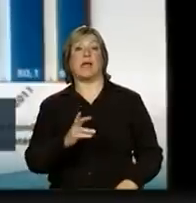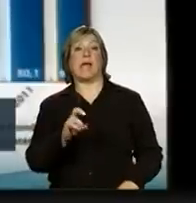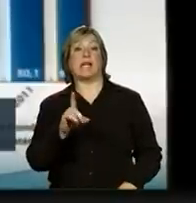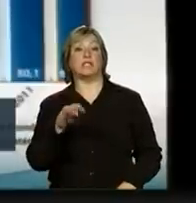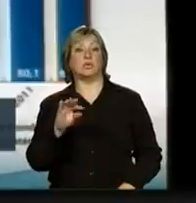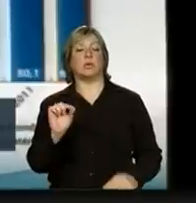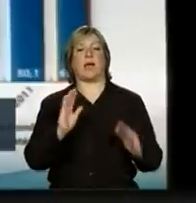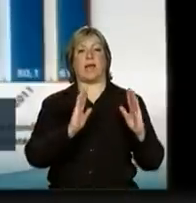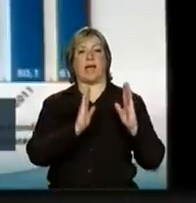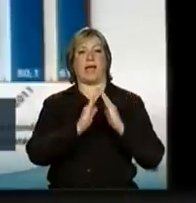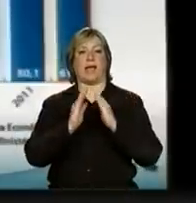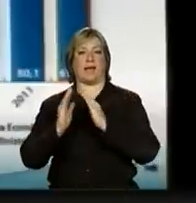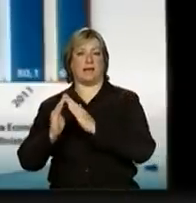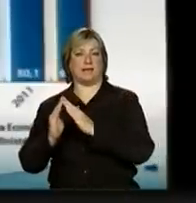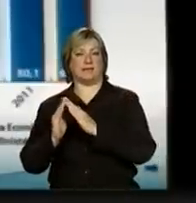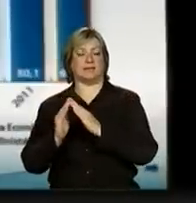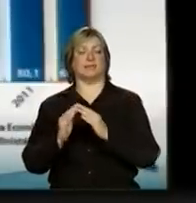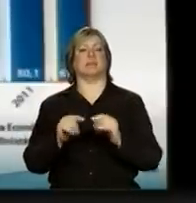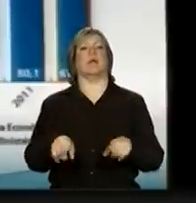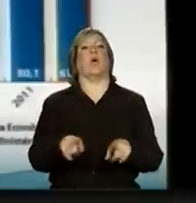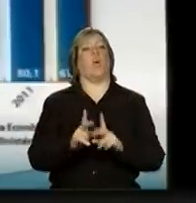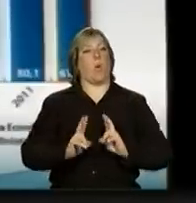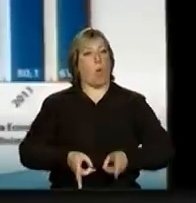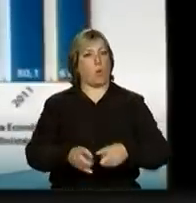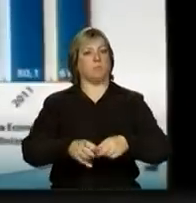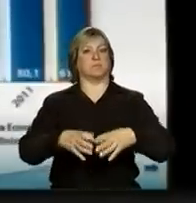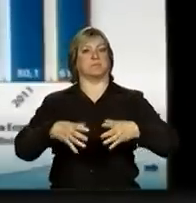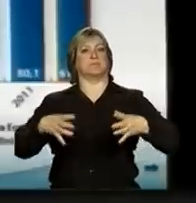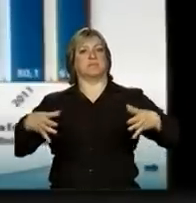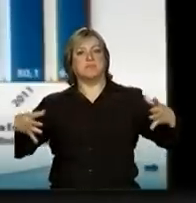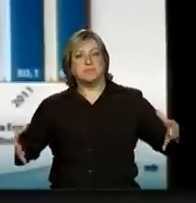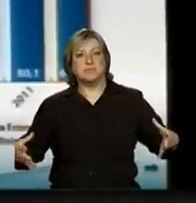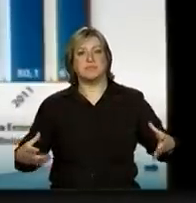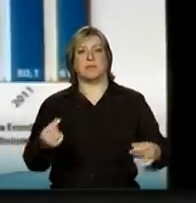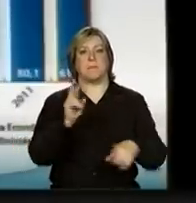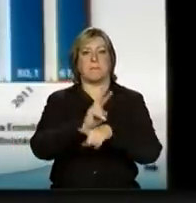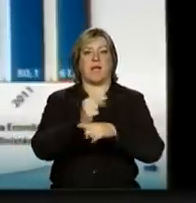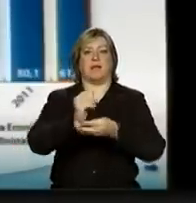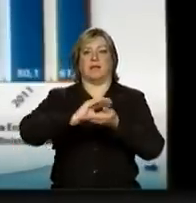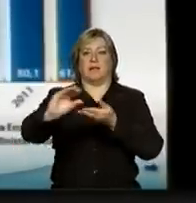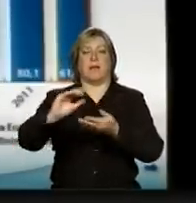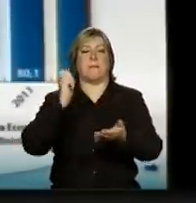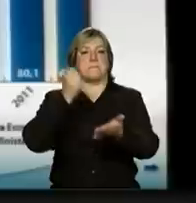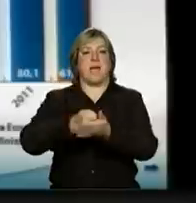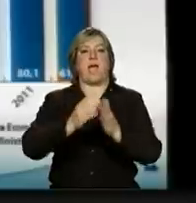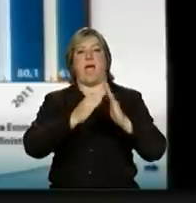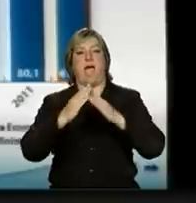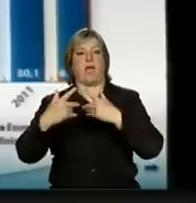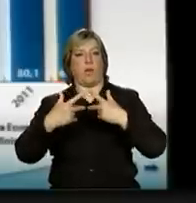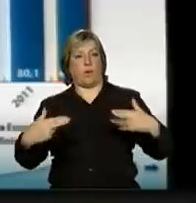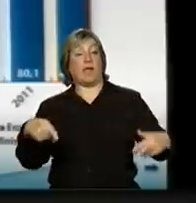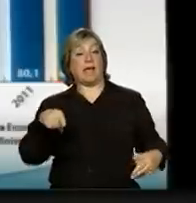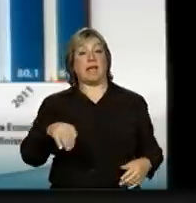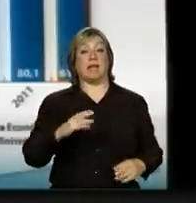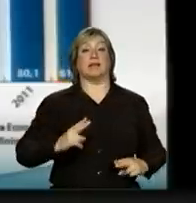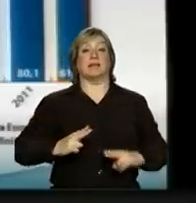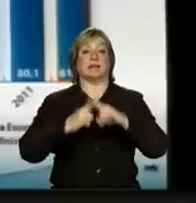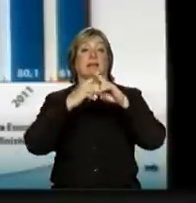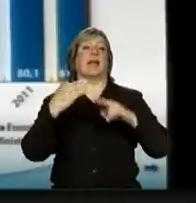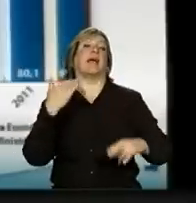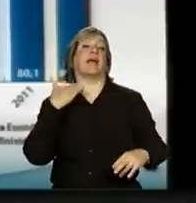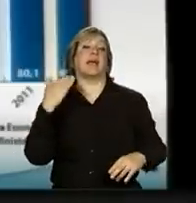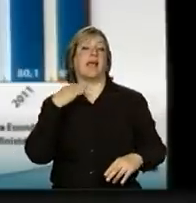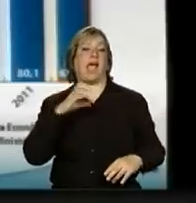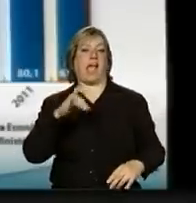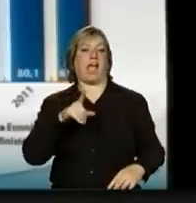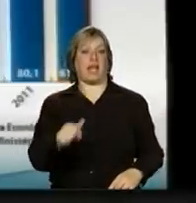habitacional continua se expandindo e esses números que estão aí são apenas da Caixa Econômica, não são de